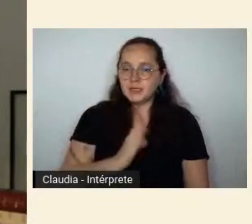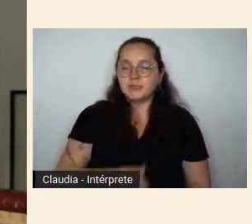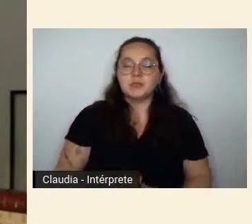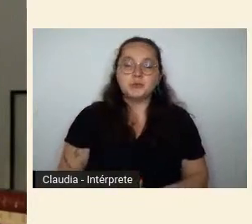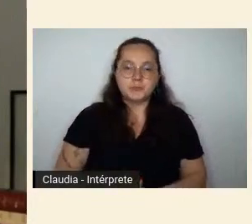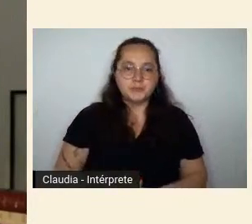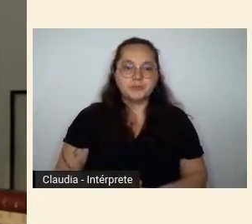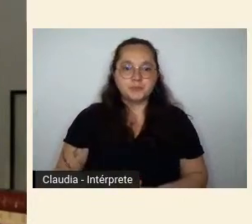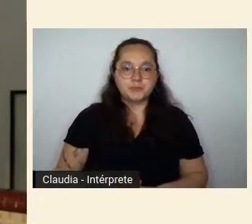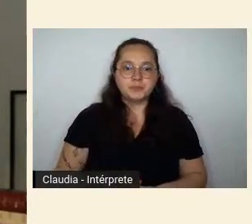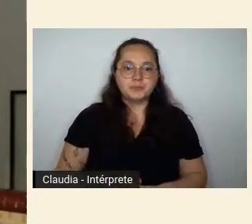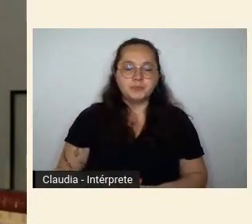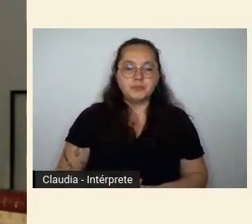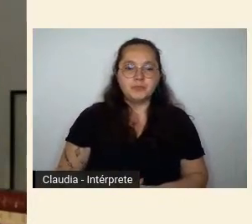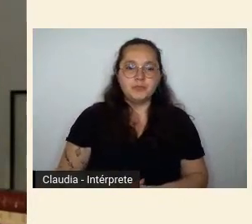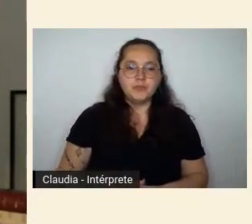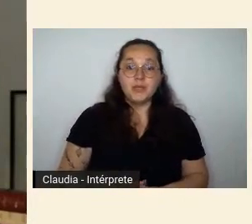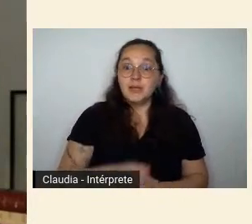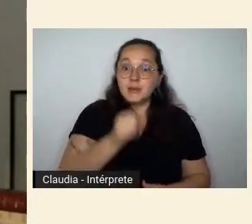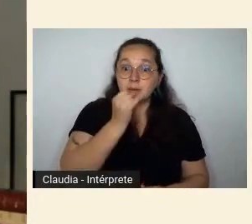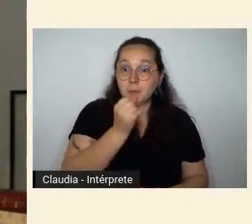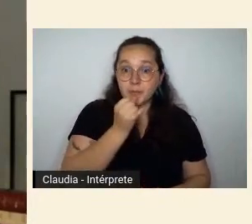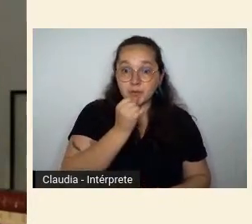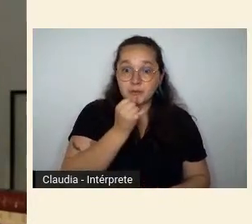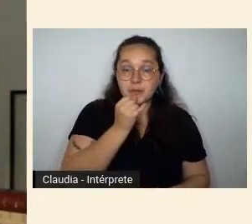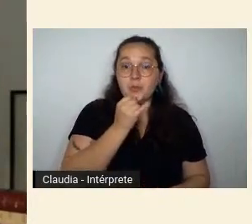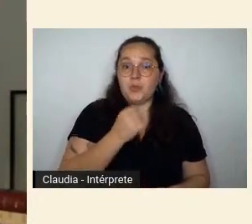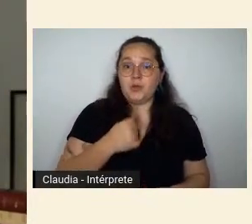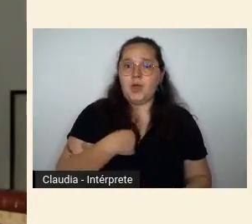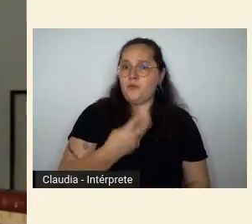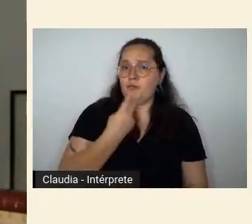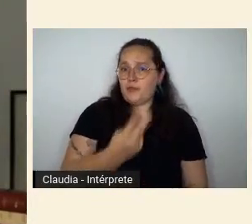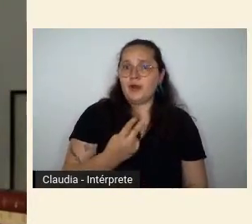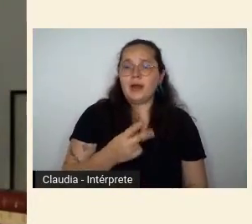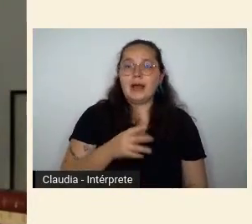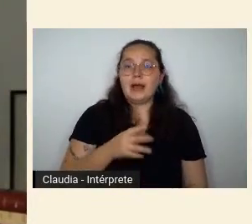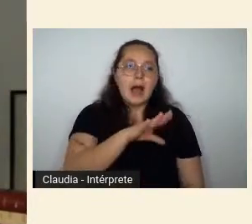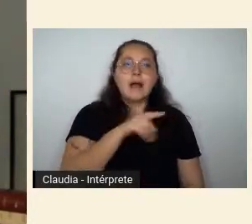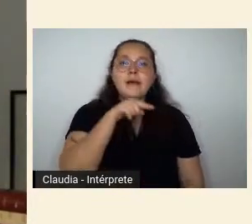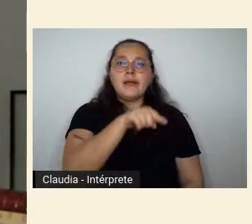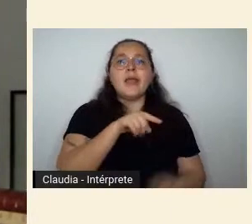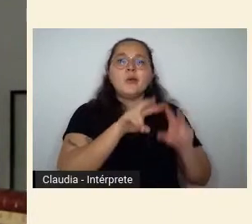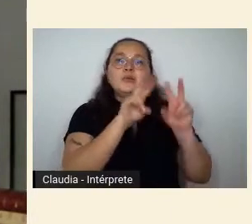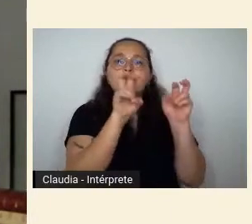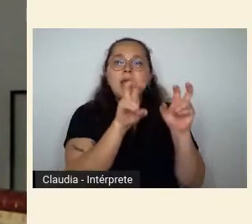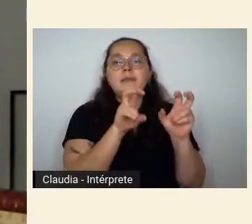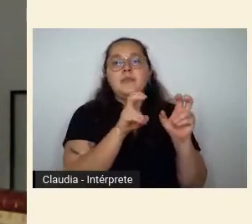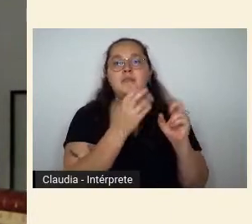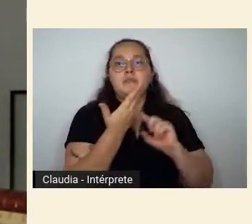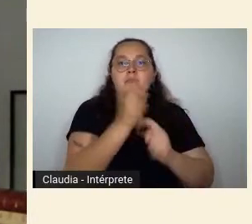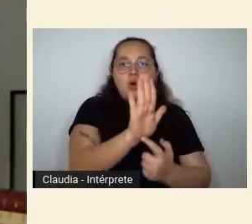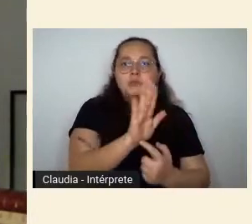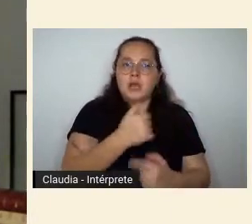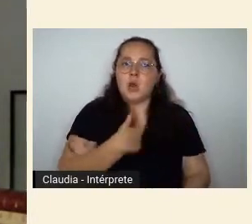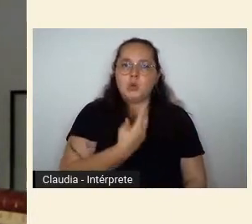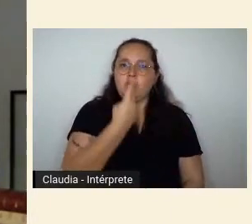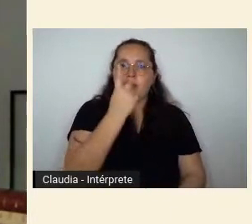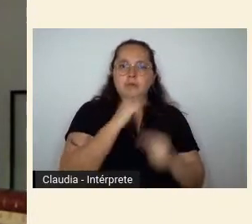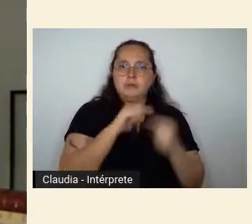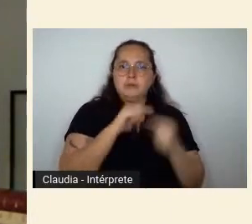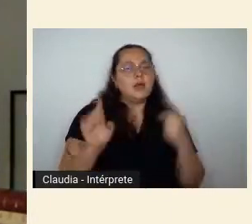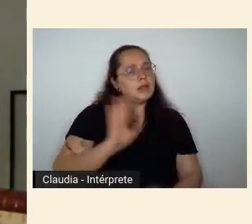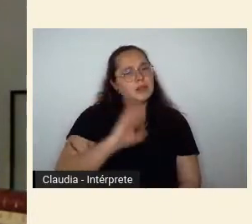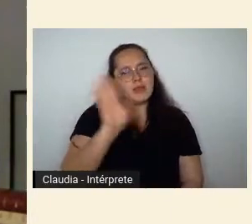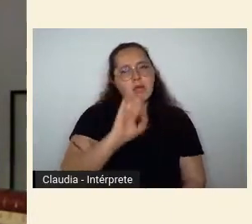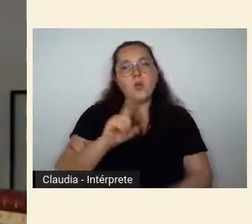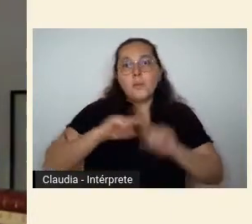com isso não se quer aqui recusar o reducionismo que muitas vezes o tema apresenta mas vale sempre pensarmos se foram os agentes